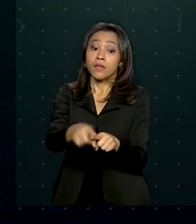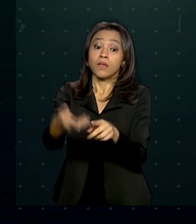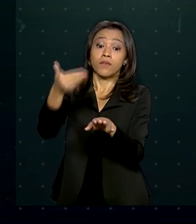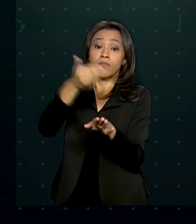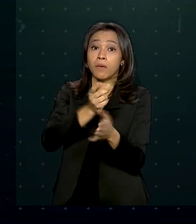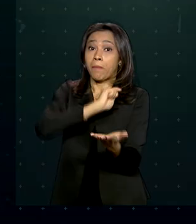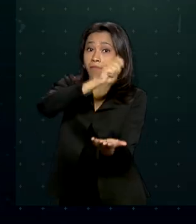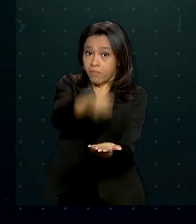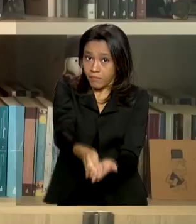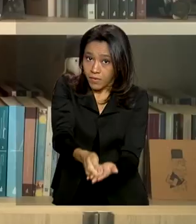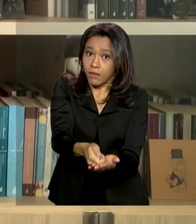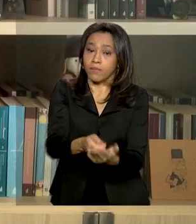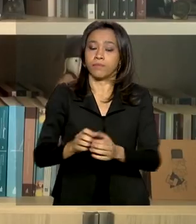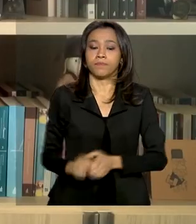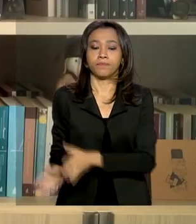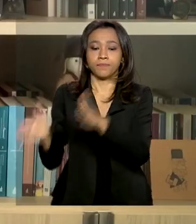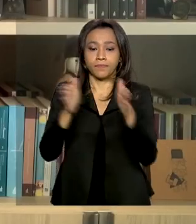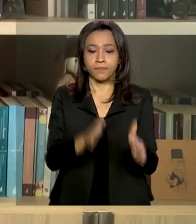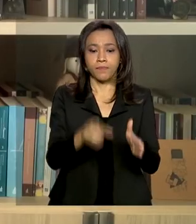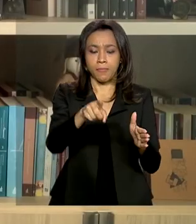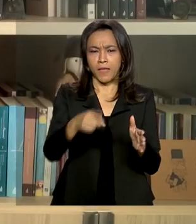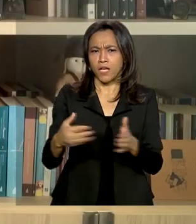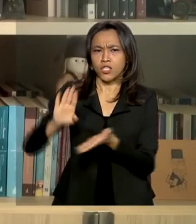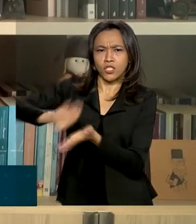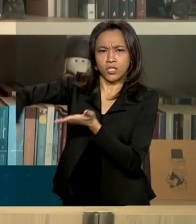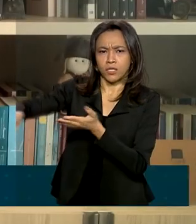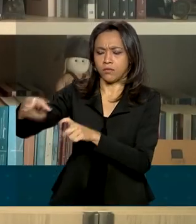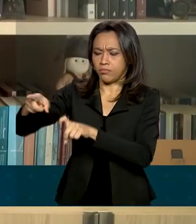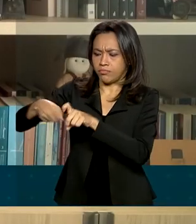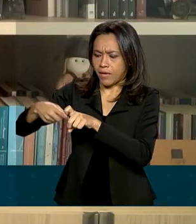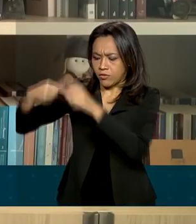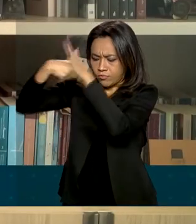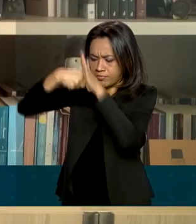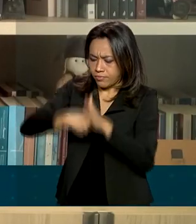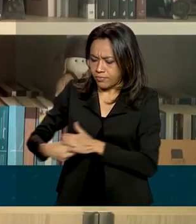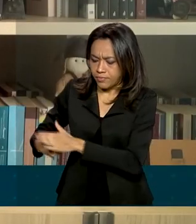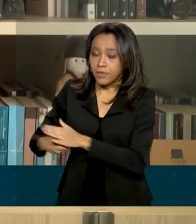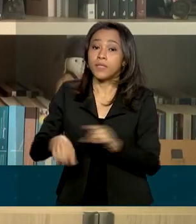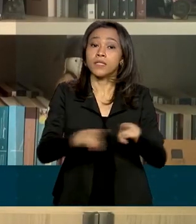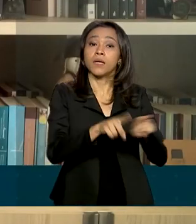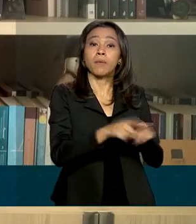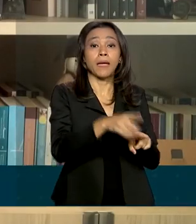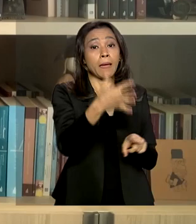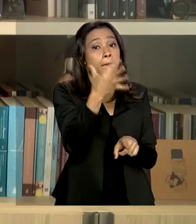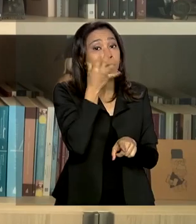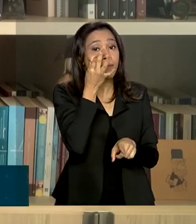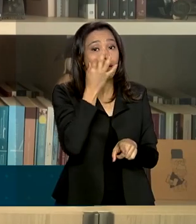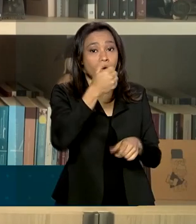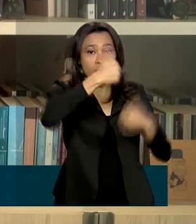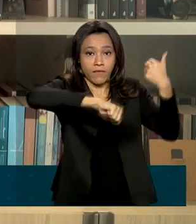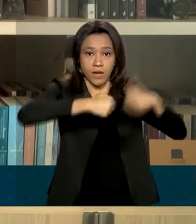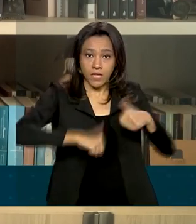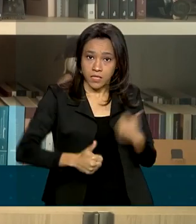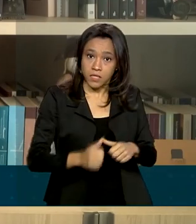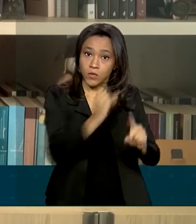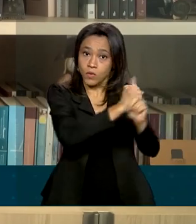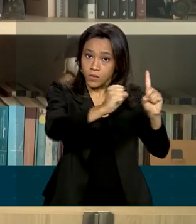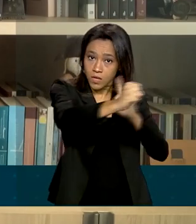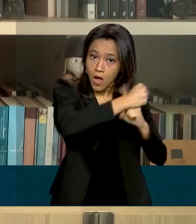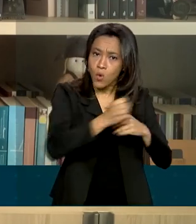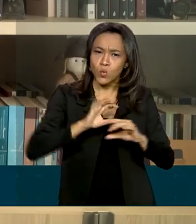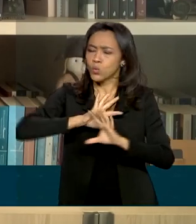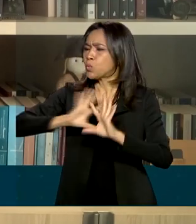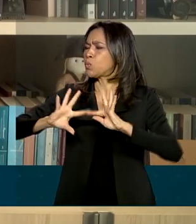antecipadamente. Tirando a perícia médica e a avaliação social presencial, todos os serviços oferecidos pelo